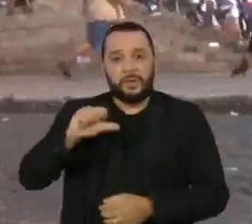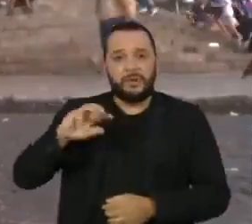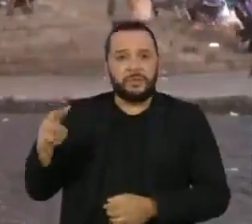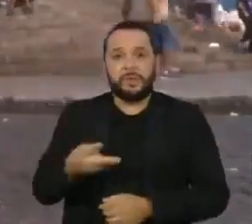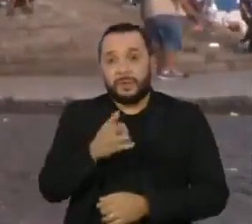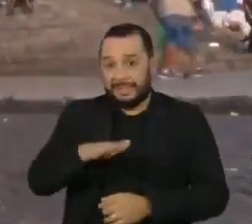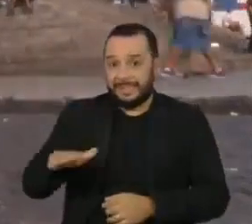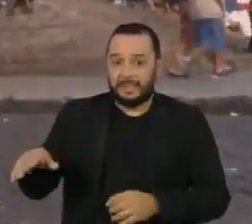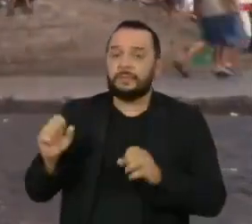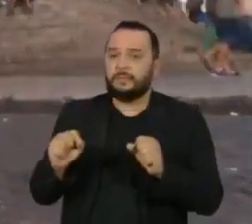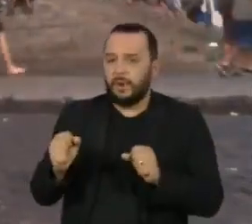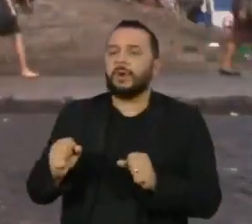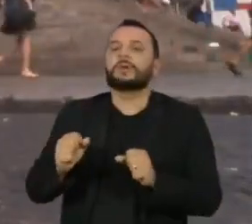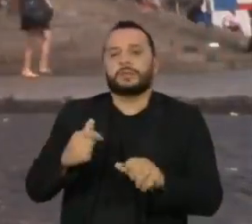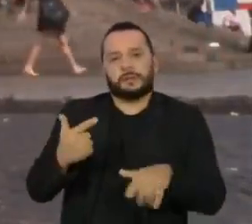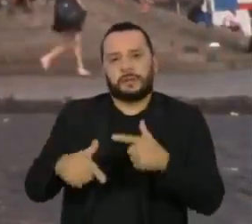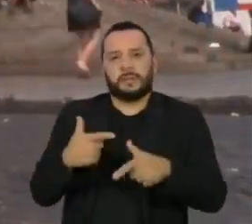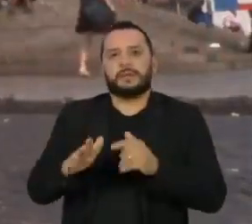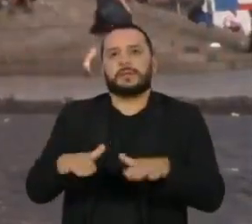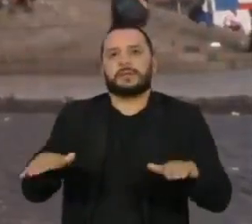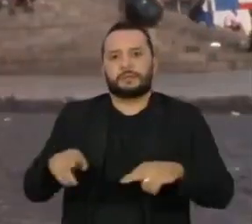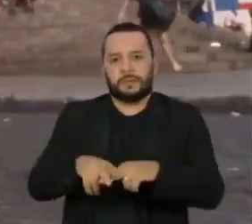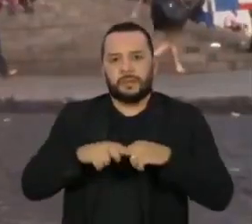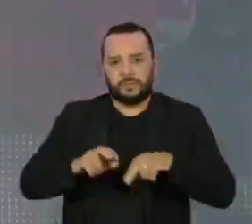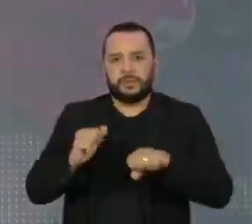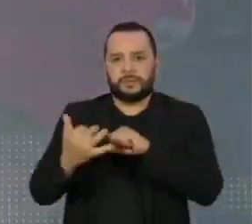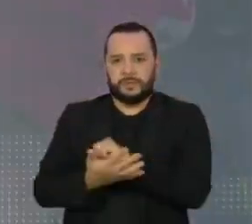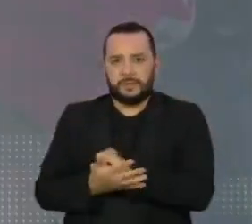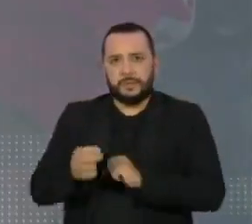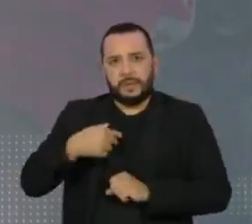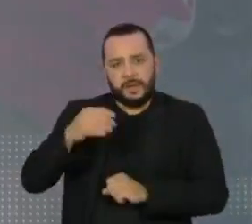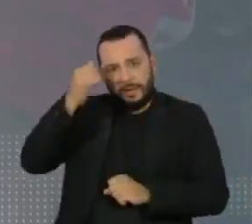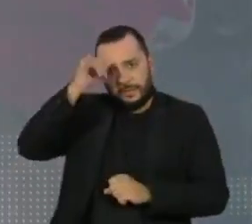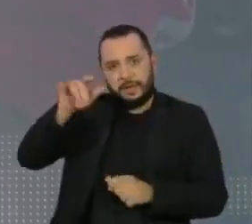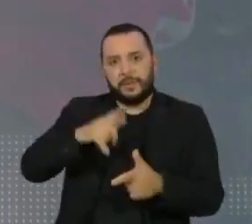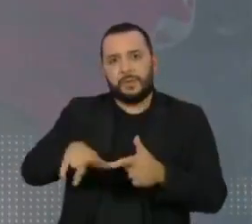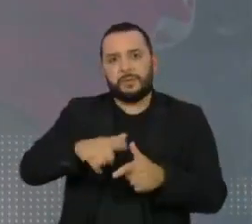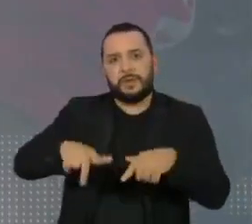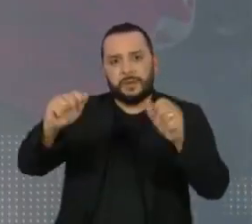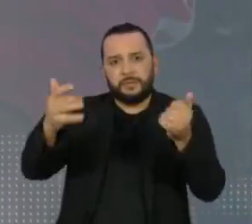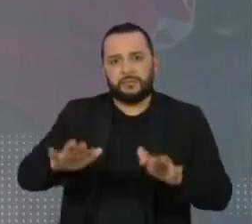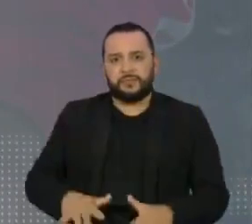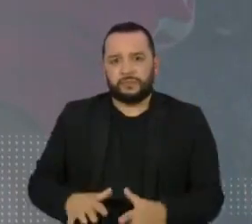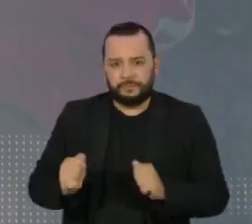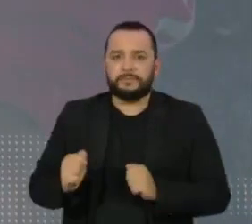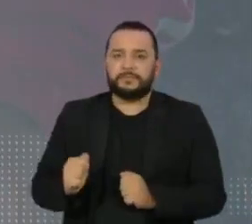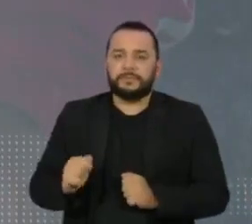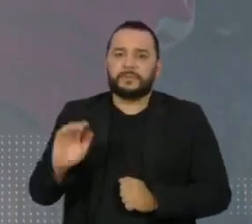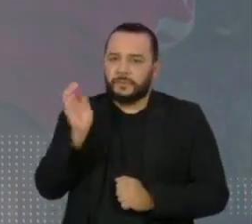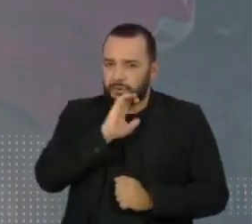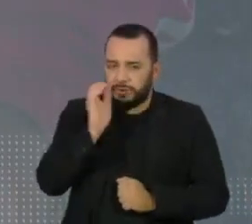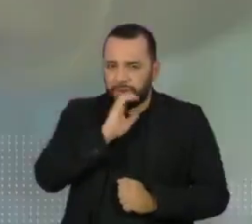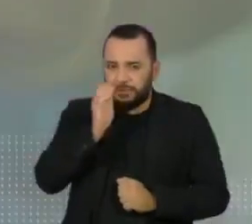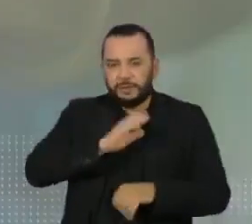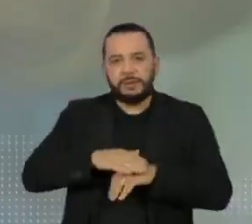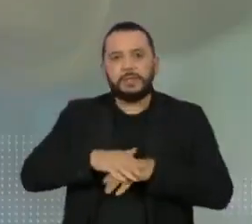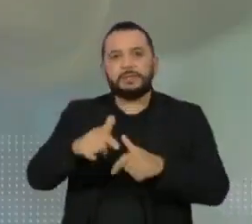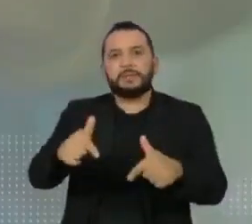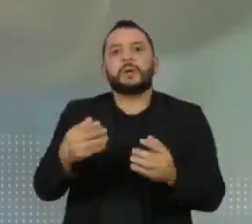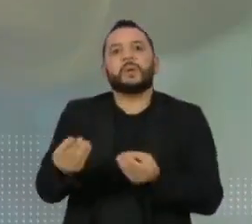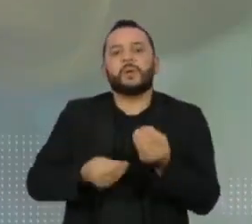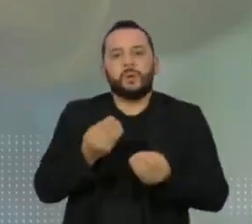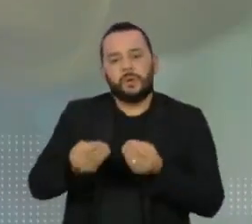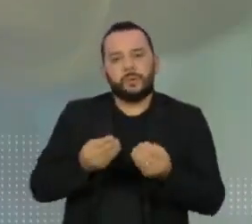de trabalho infantil por conta da pandemia. Para evitar que esse cenário se concretize, são urgentes iniciativas como